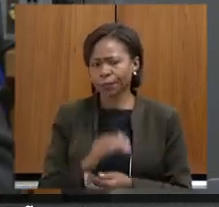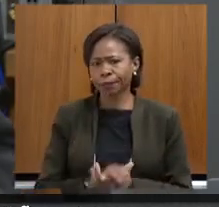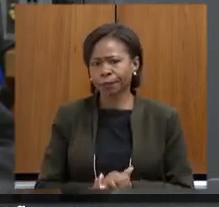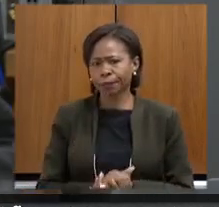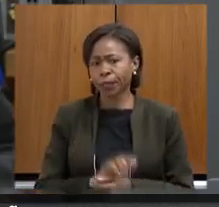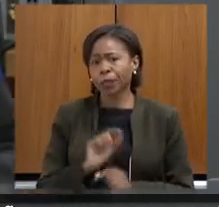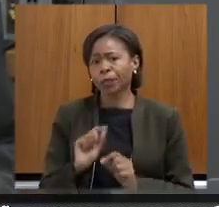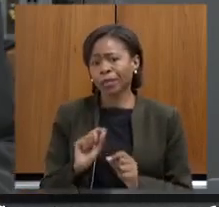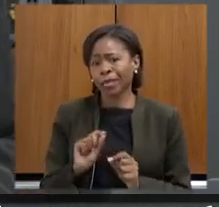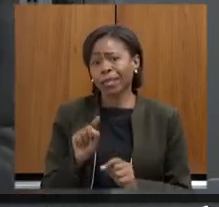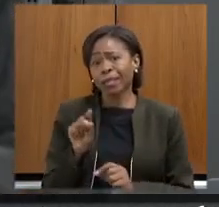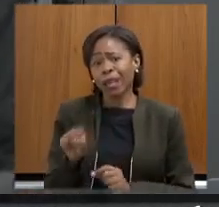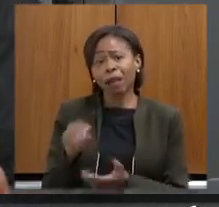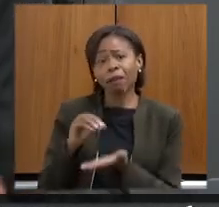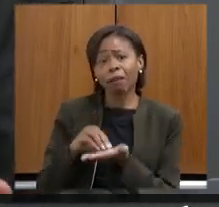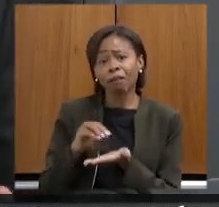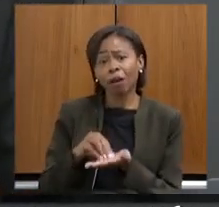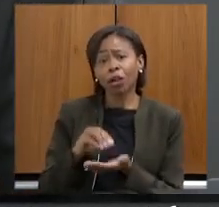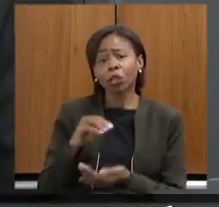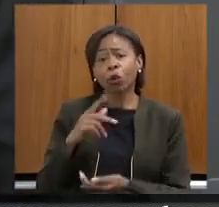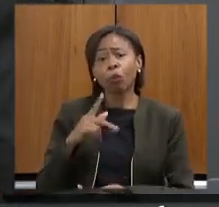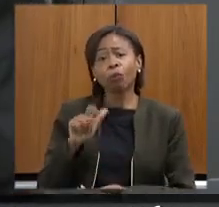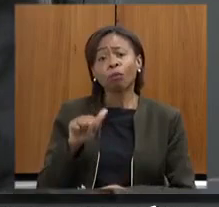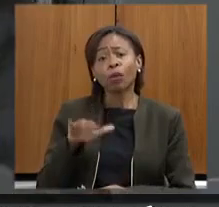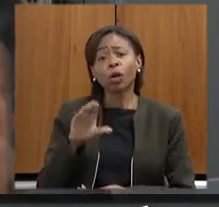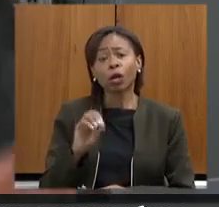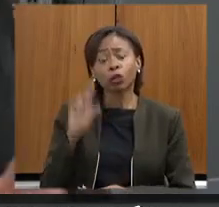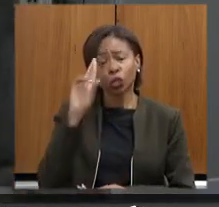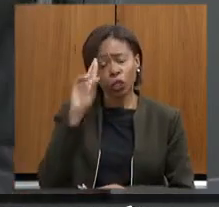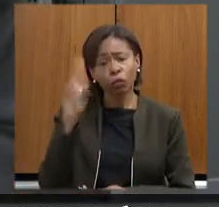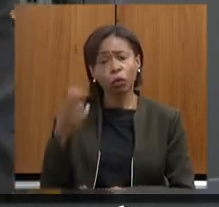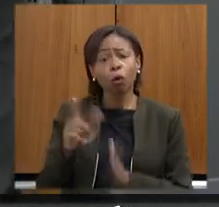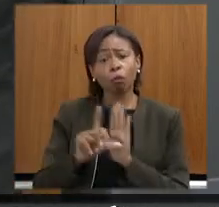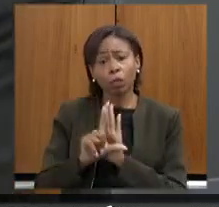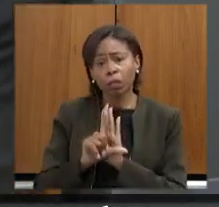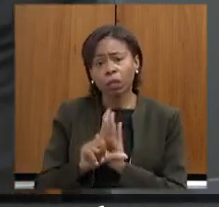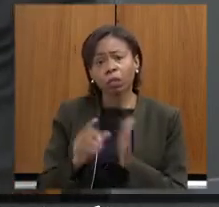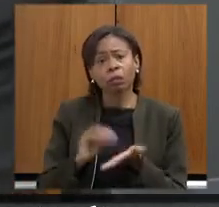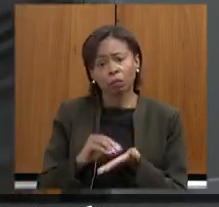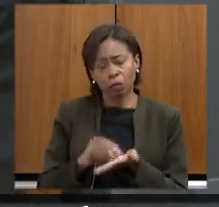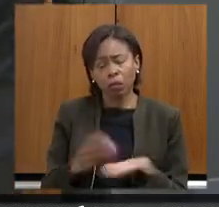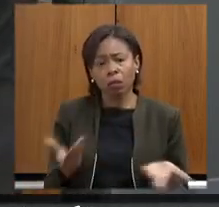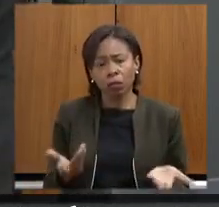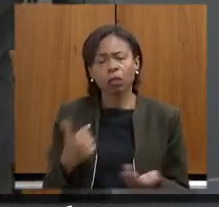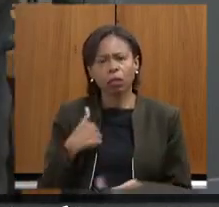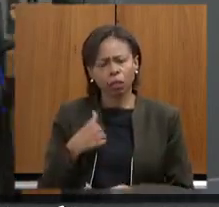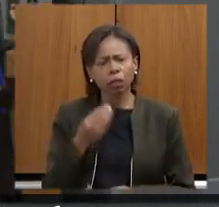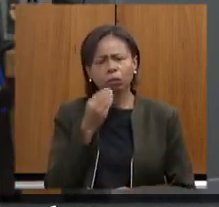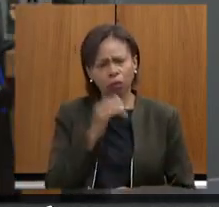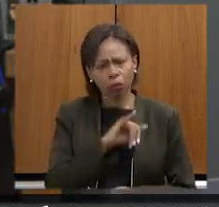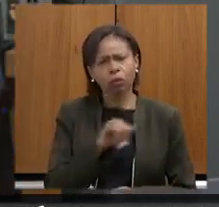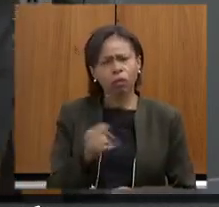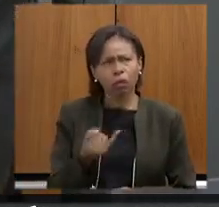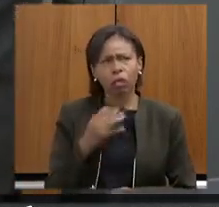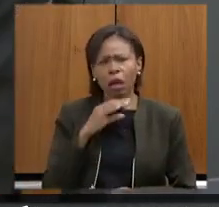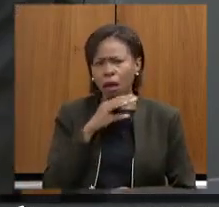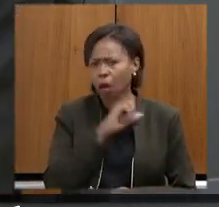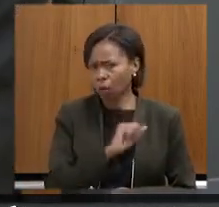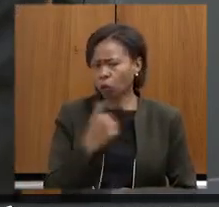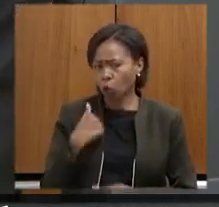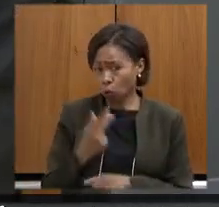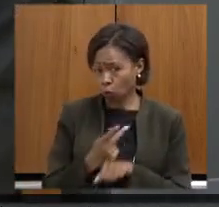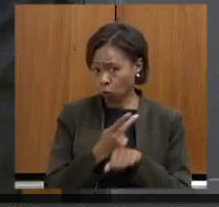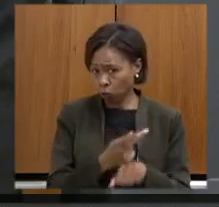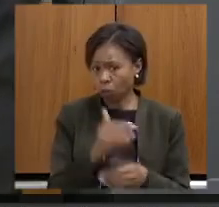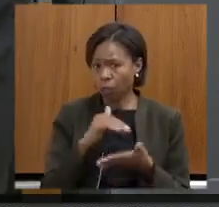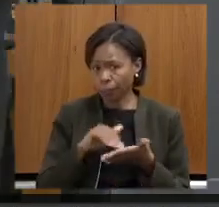faz falta ali um plano diretor faz falta uma legislação eu tive a oportunidade rapidamente procurei a